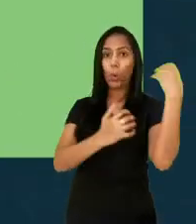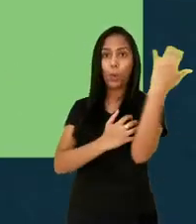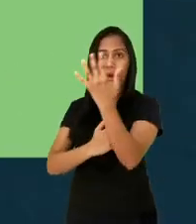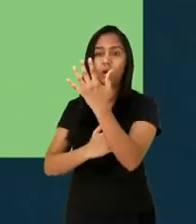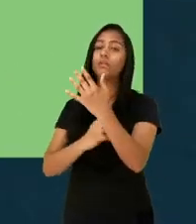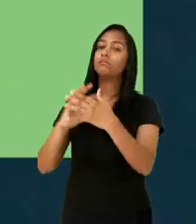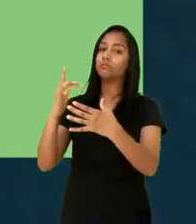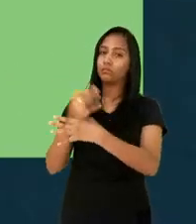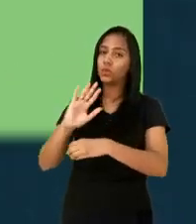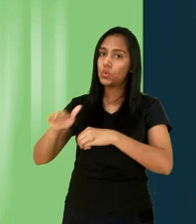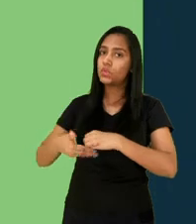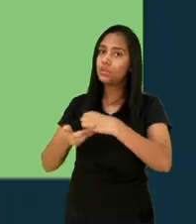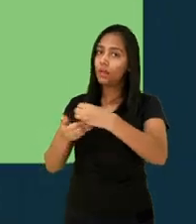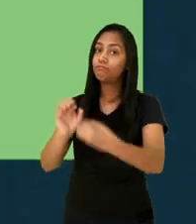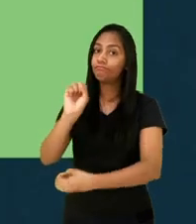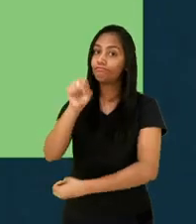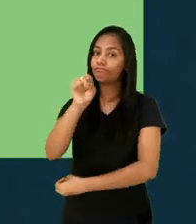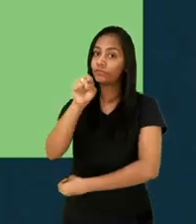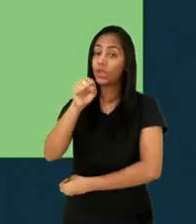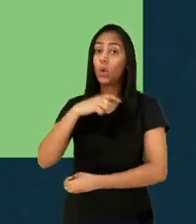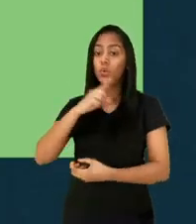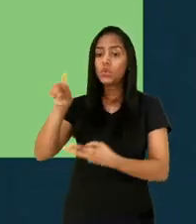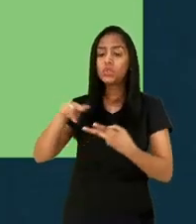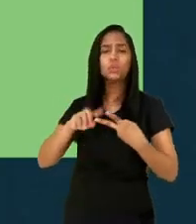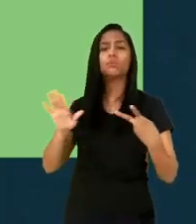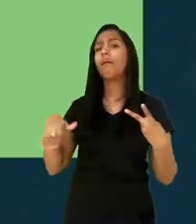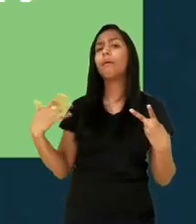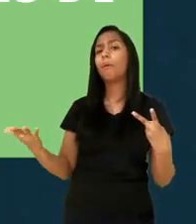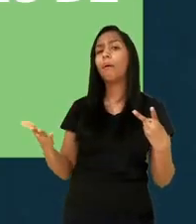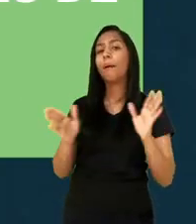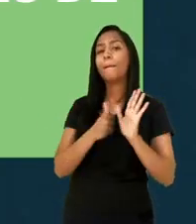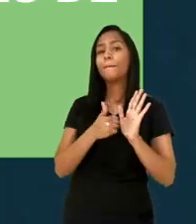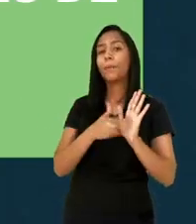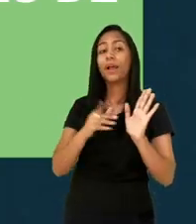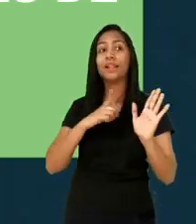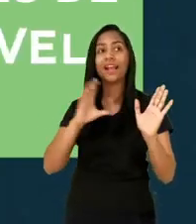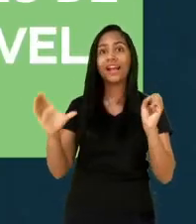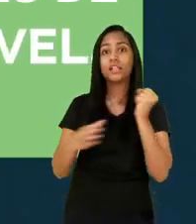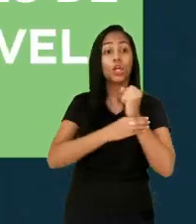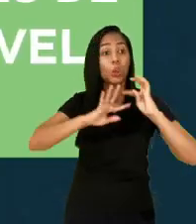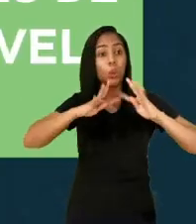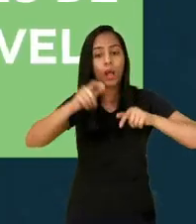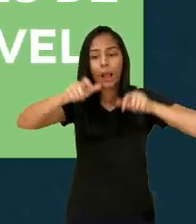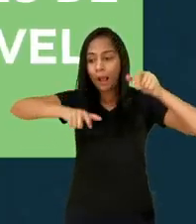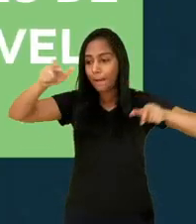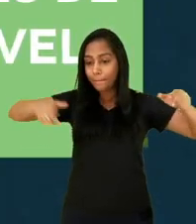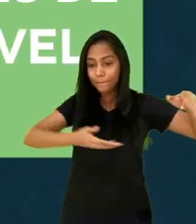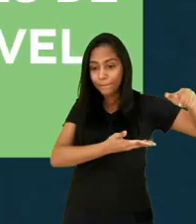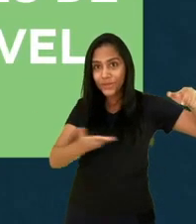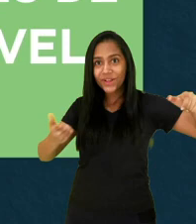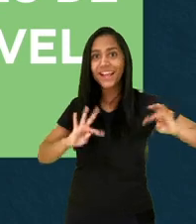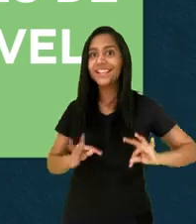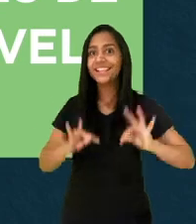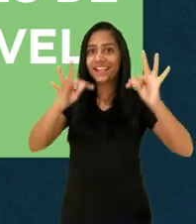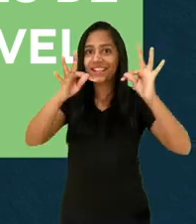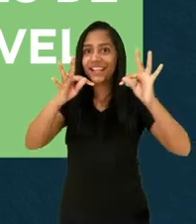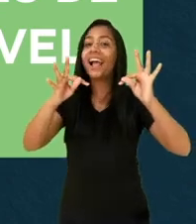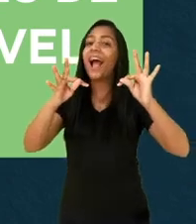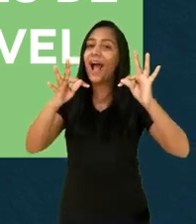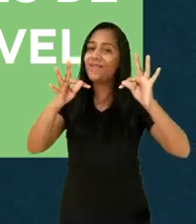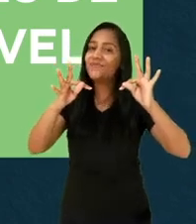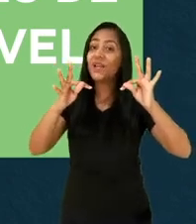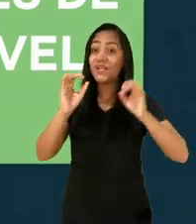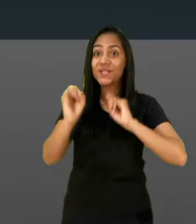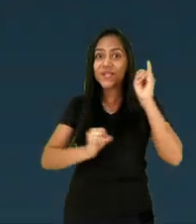para a importância de considerar e de usar as tecnologias digitais nas políticas, planos, programas e ações de desenvolvimento